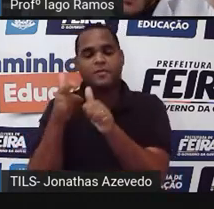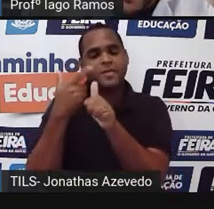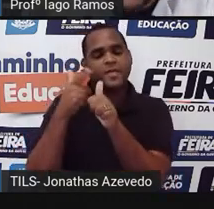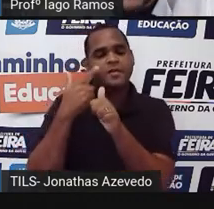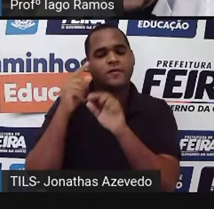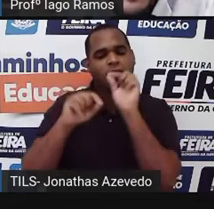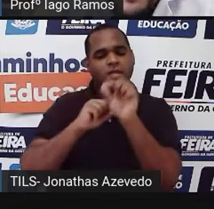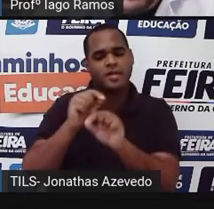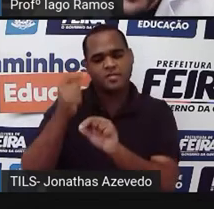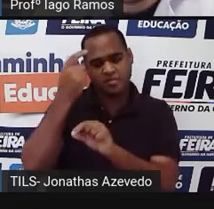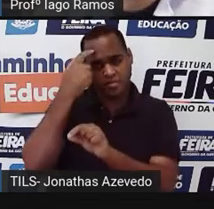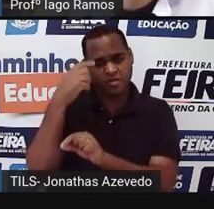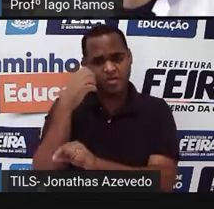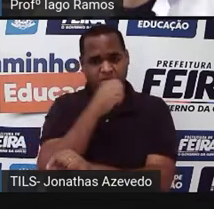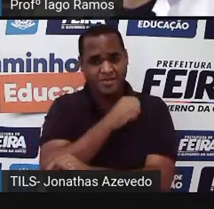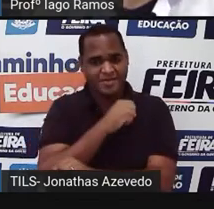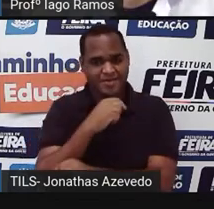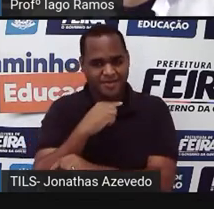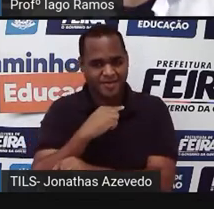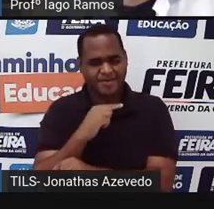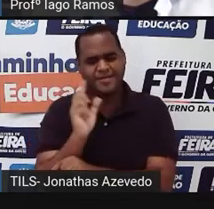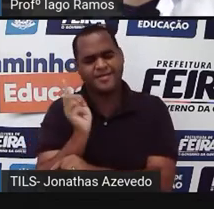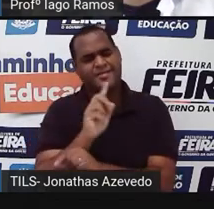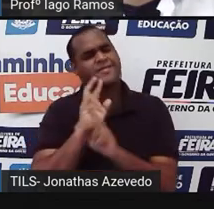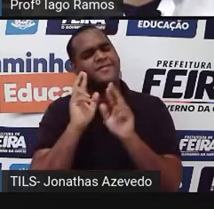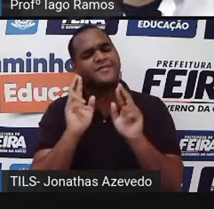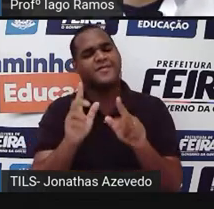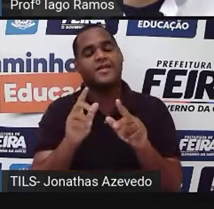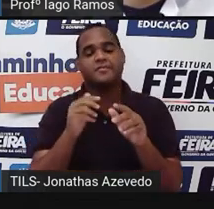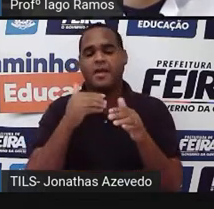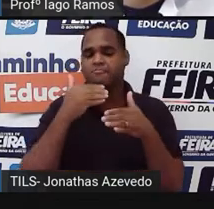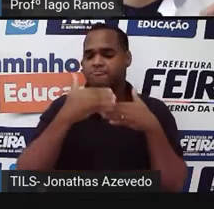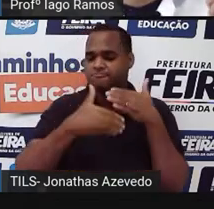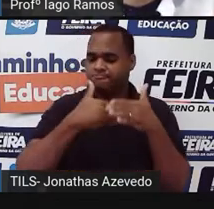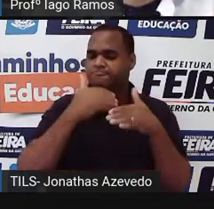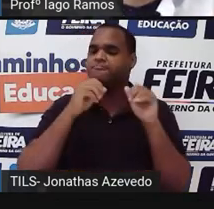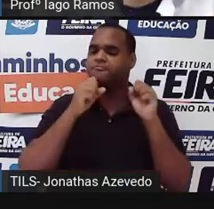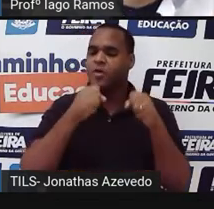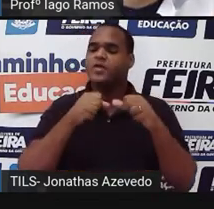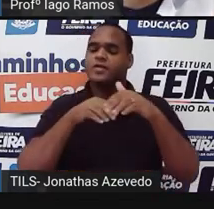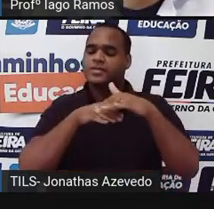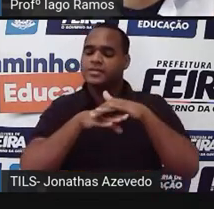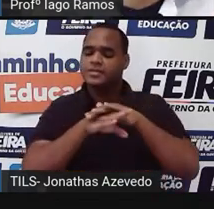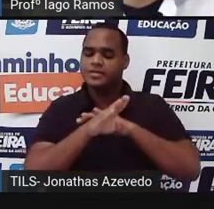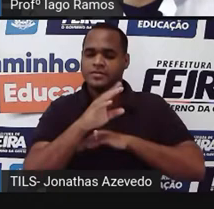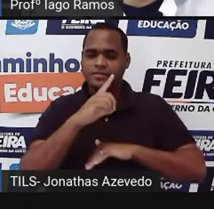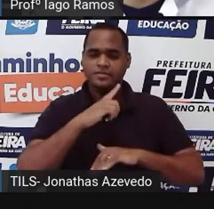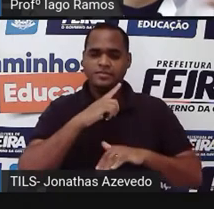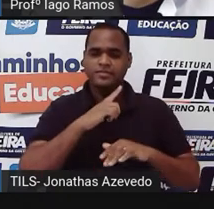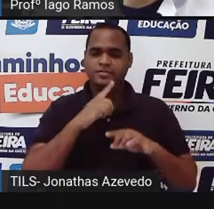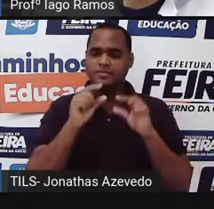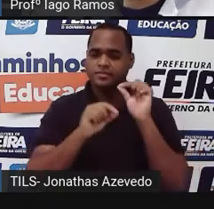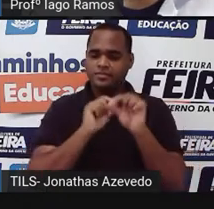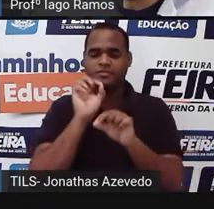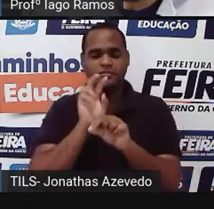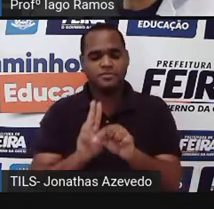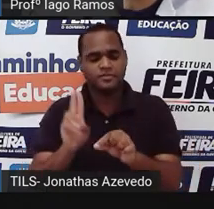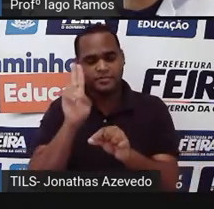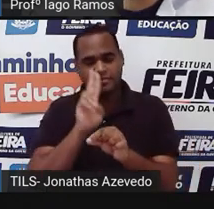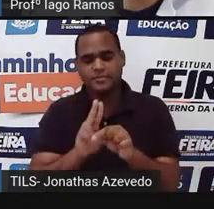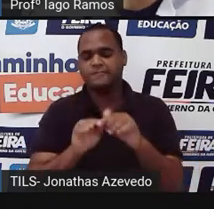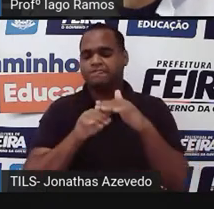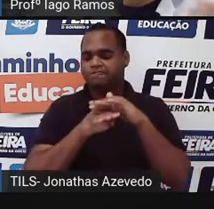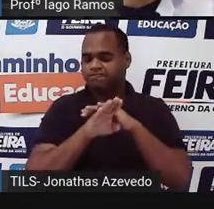isso mentalmente rápido tá? mas conforme a gente vai usando e cada vez mais usando e usando e usando